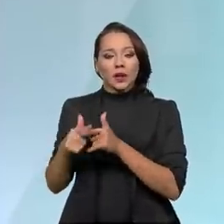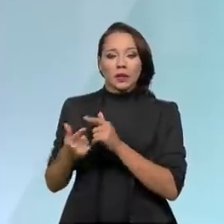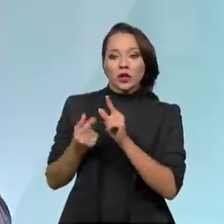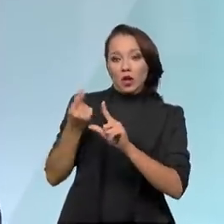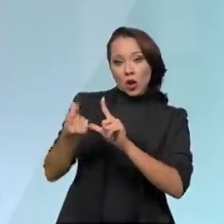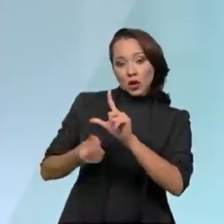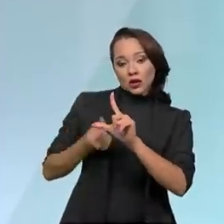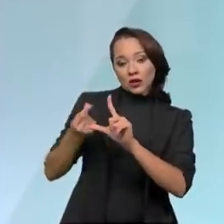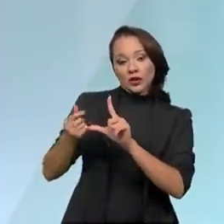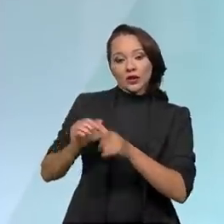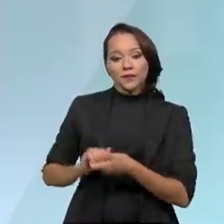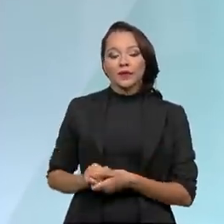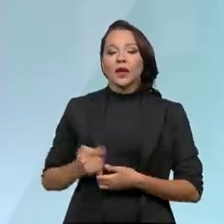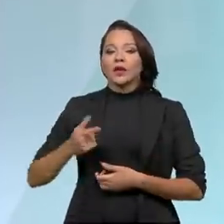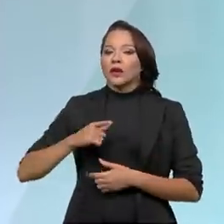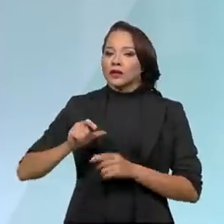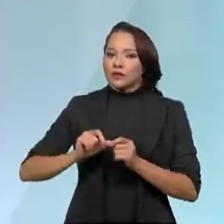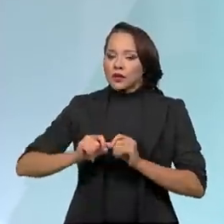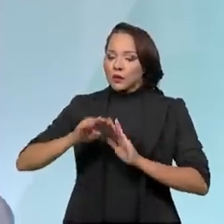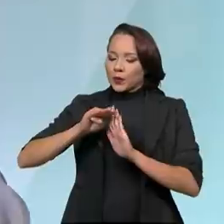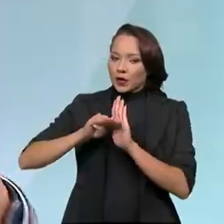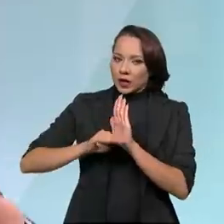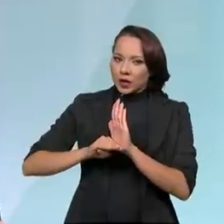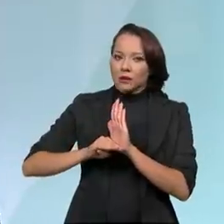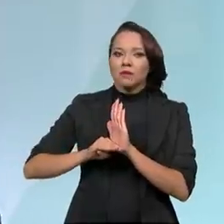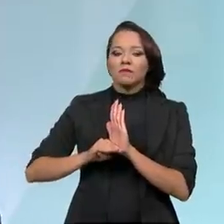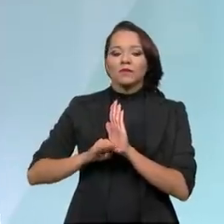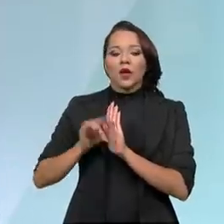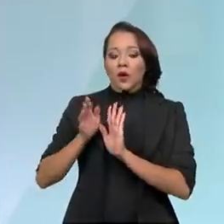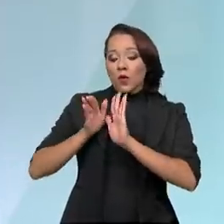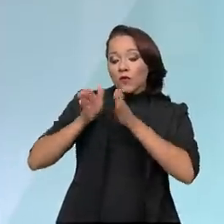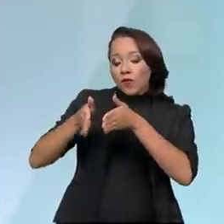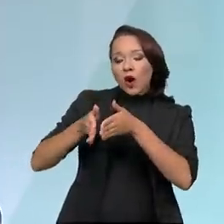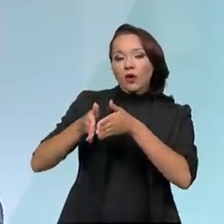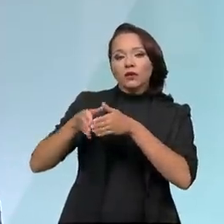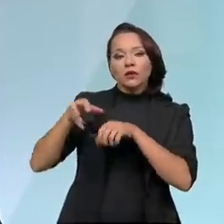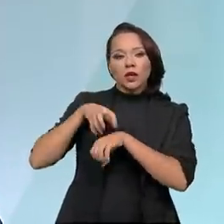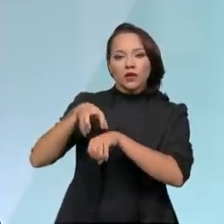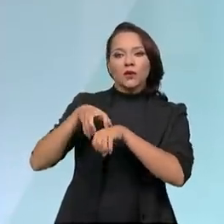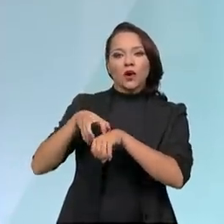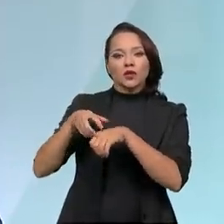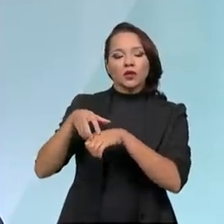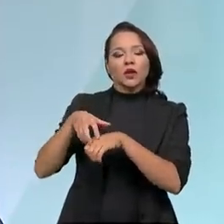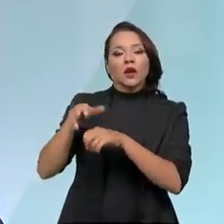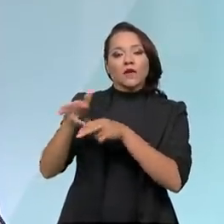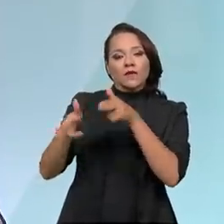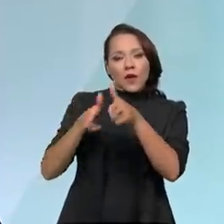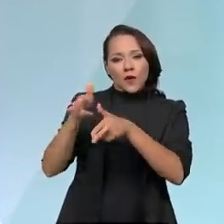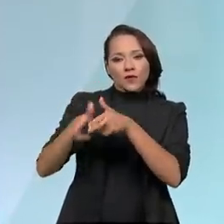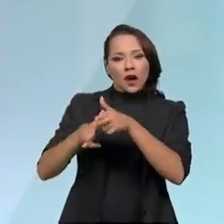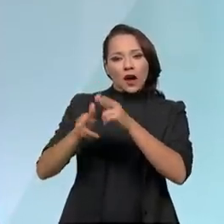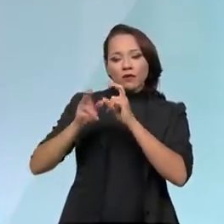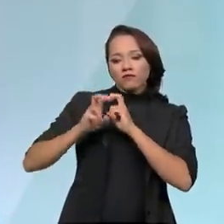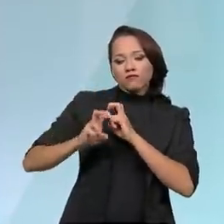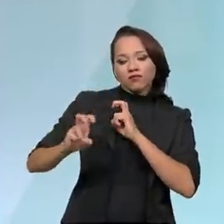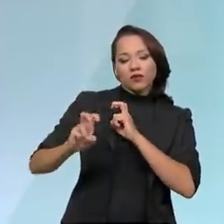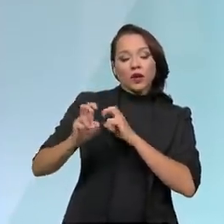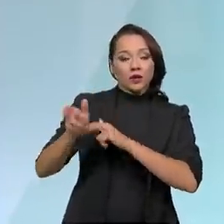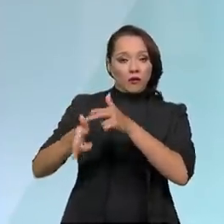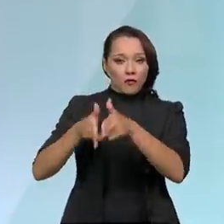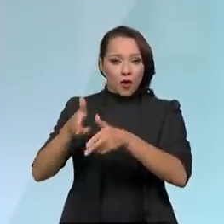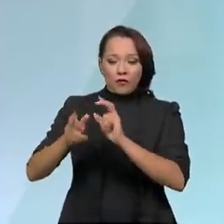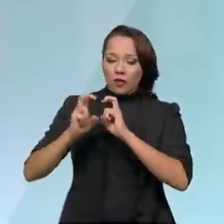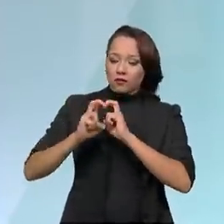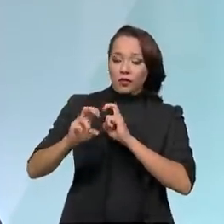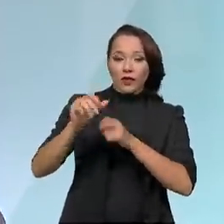Então, concebemos um programa com ênfase no transporte ferroviário. As ferrovias, então, elas vão aparecer sob